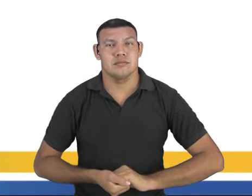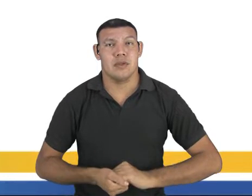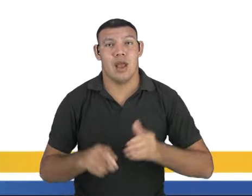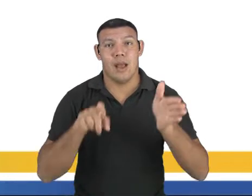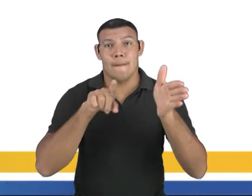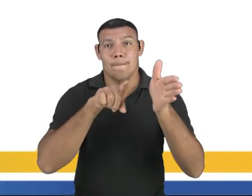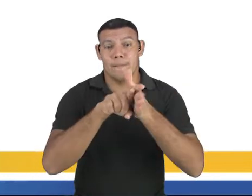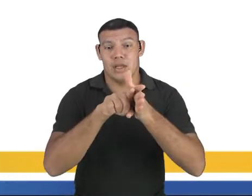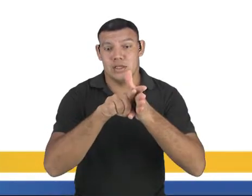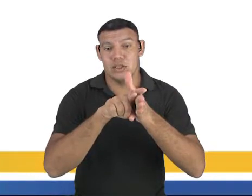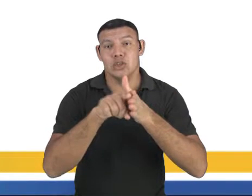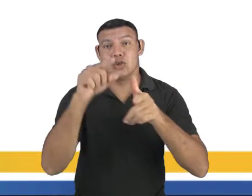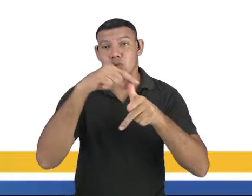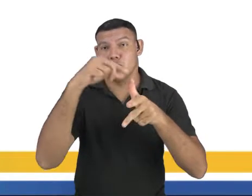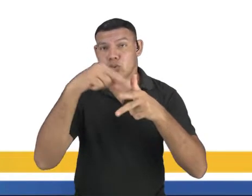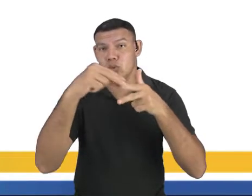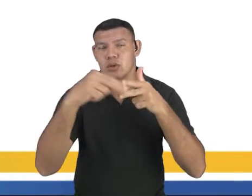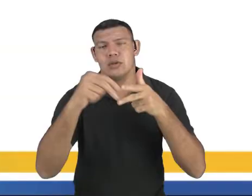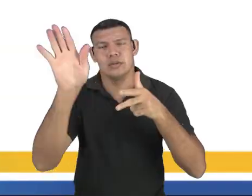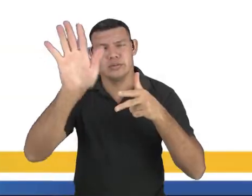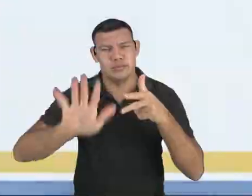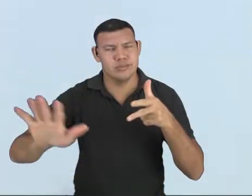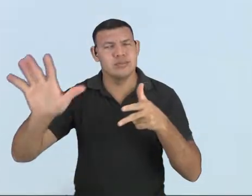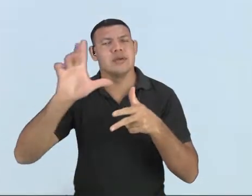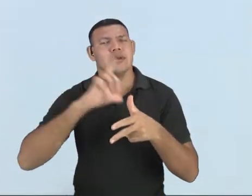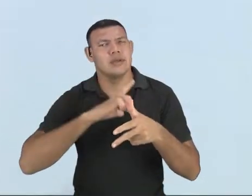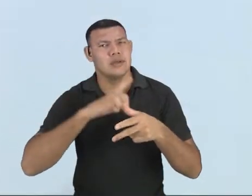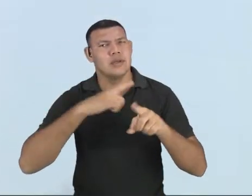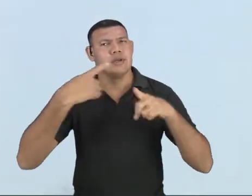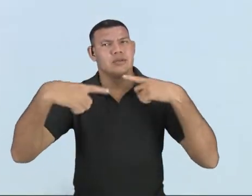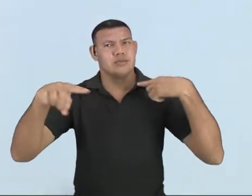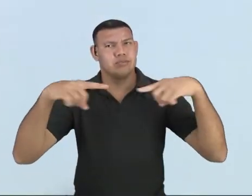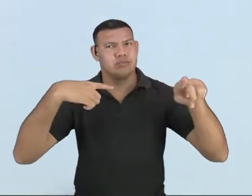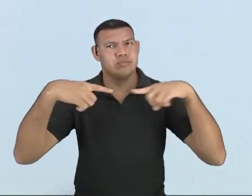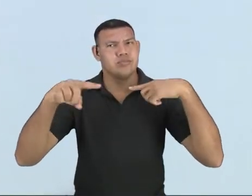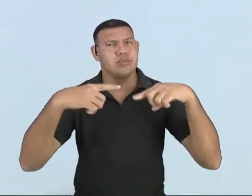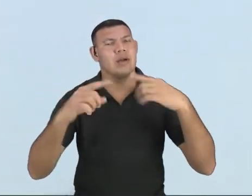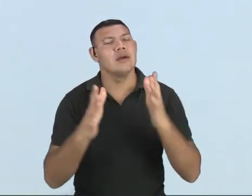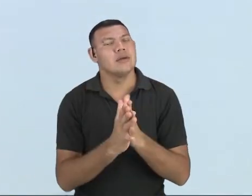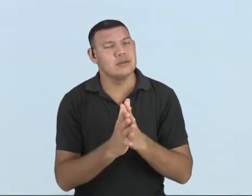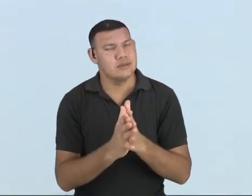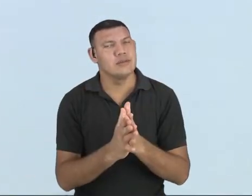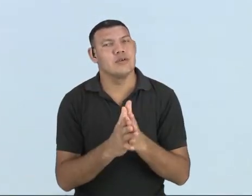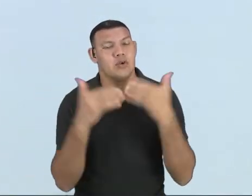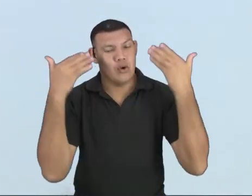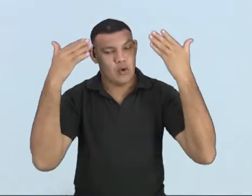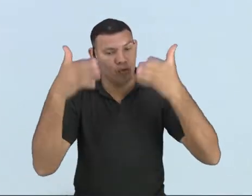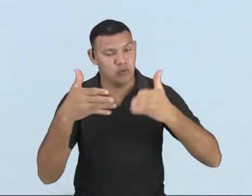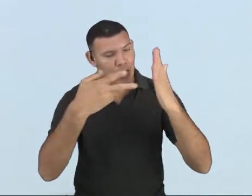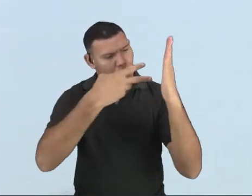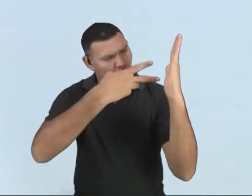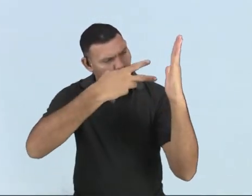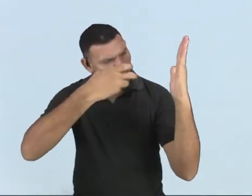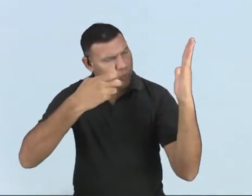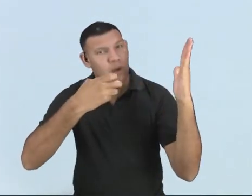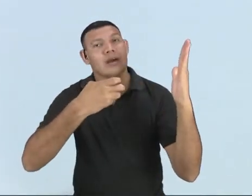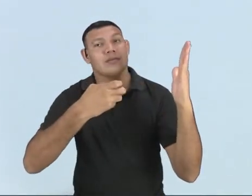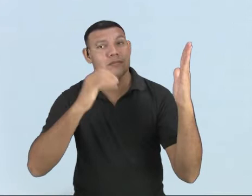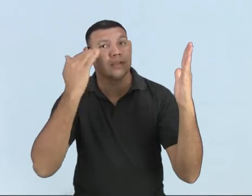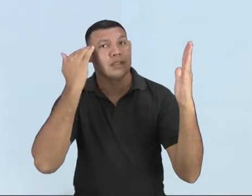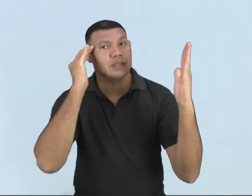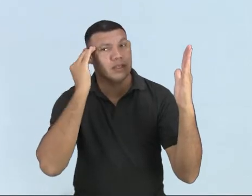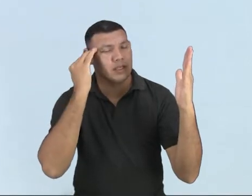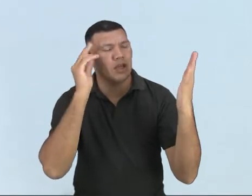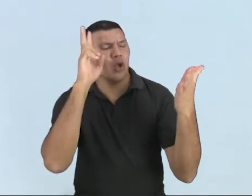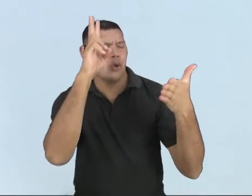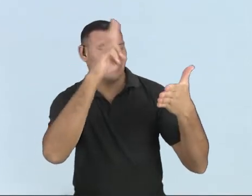questões, geralmente, quando vem letra de música, são de interpretação, ok? Compreensão é